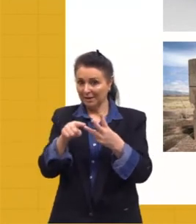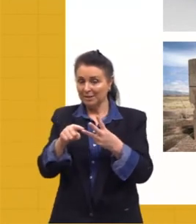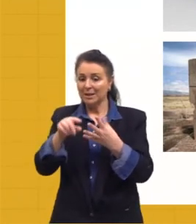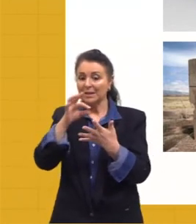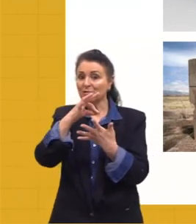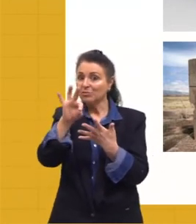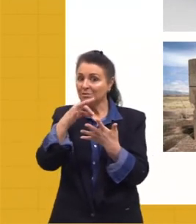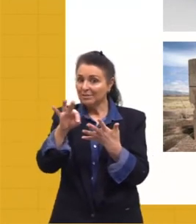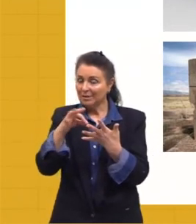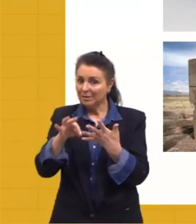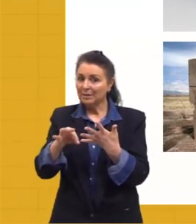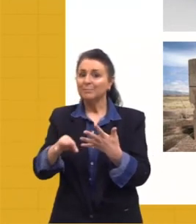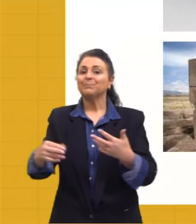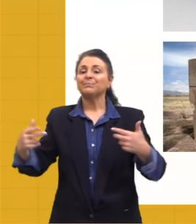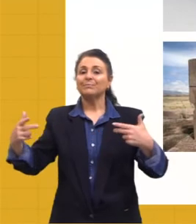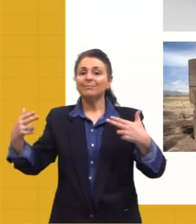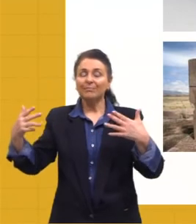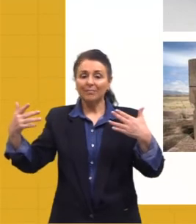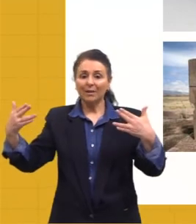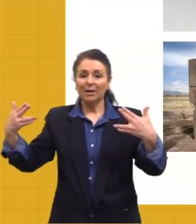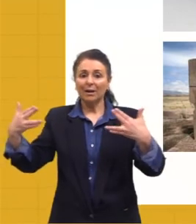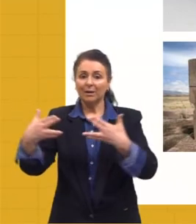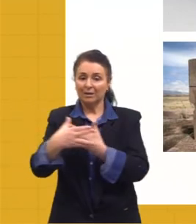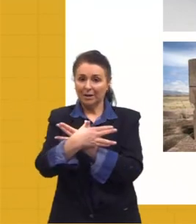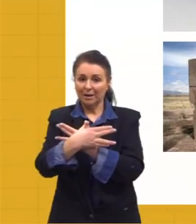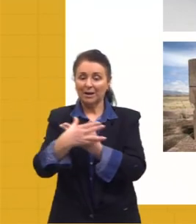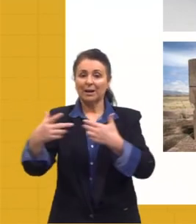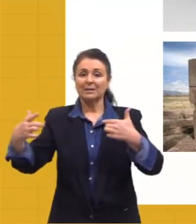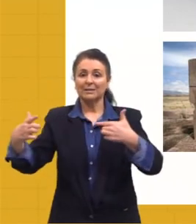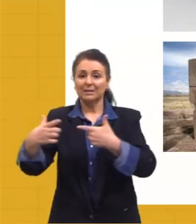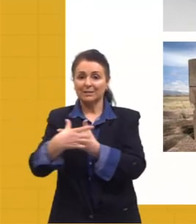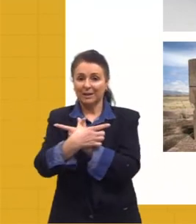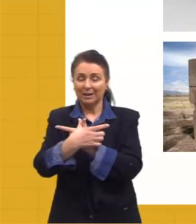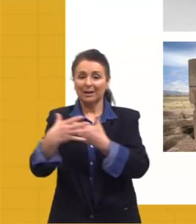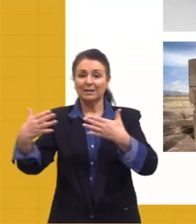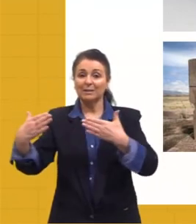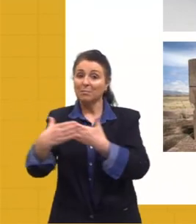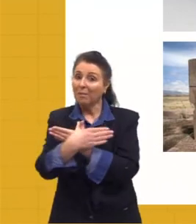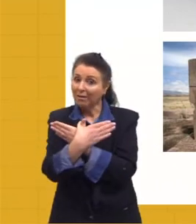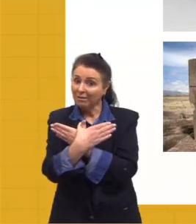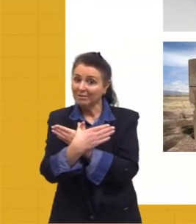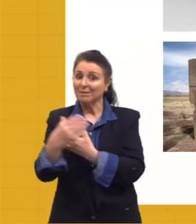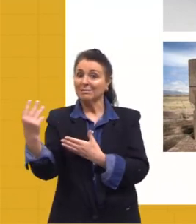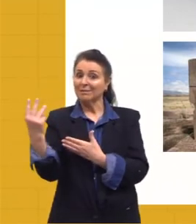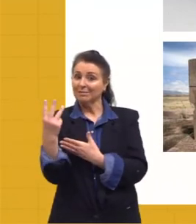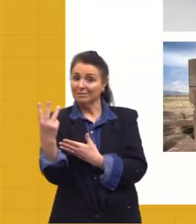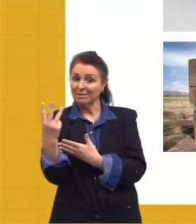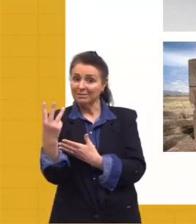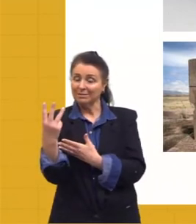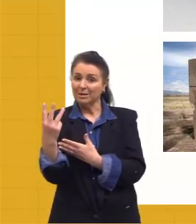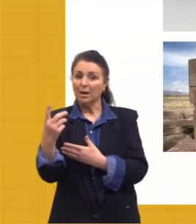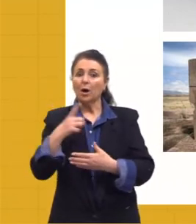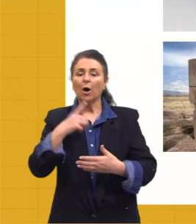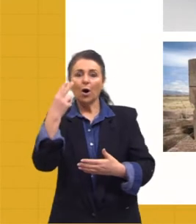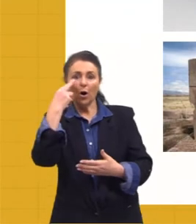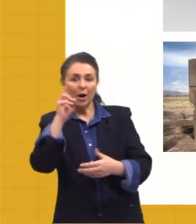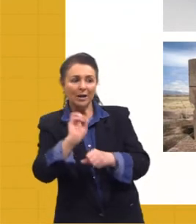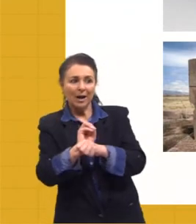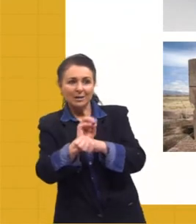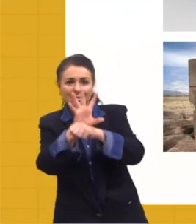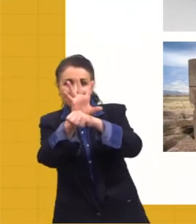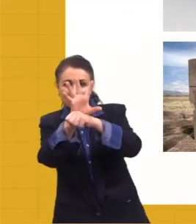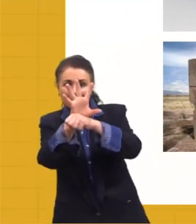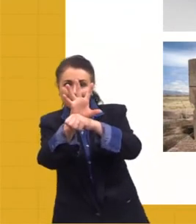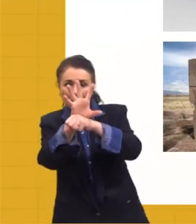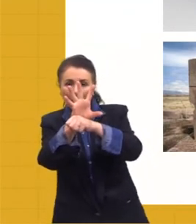destacam são Incas, Aztecas e Maias. E aí eu deixo esse slide para a gente ir